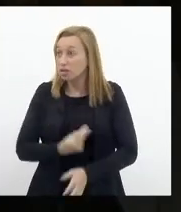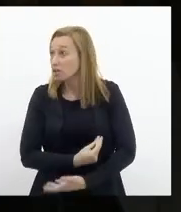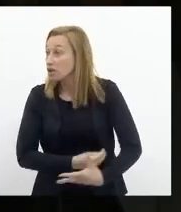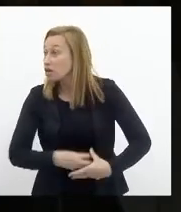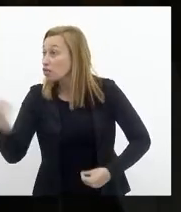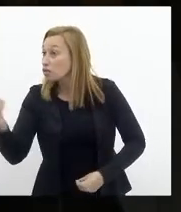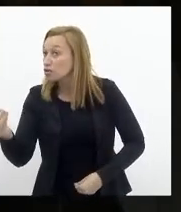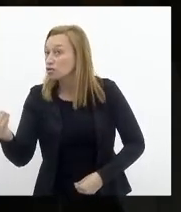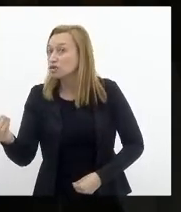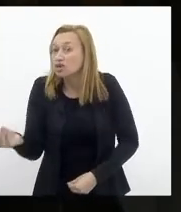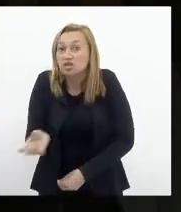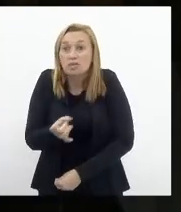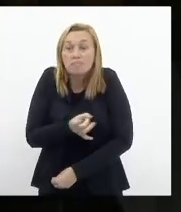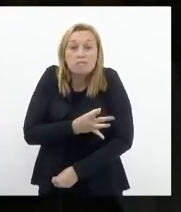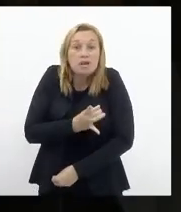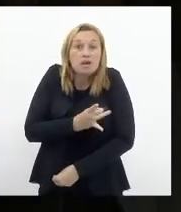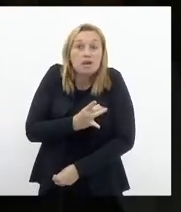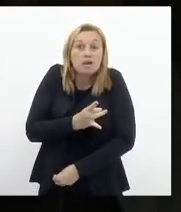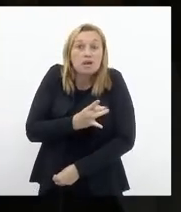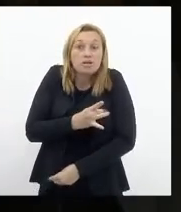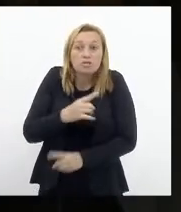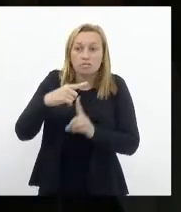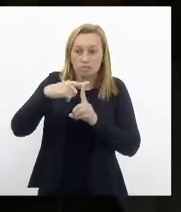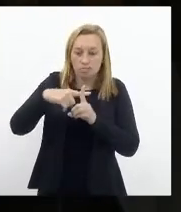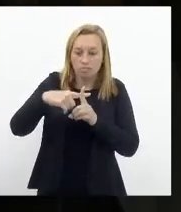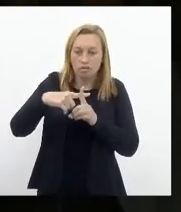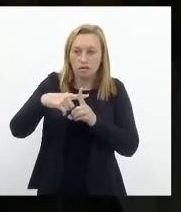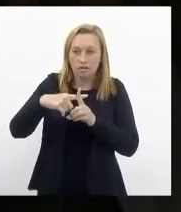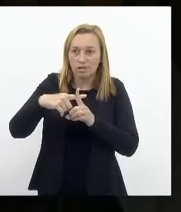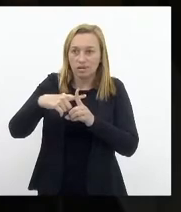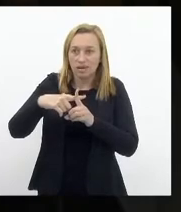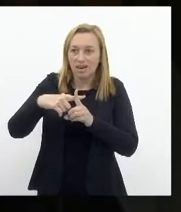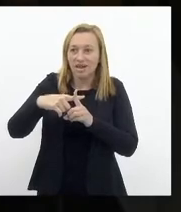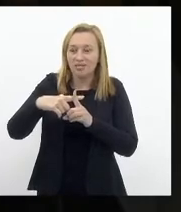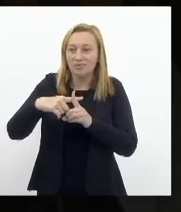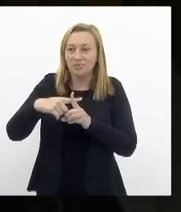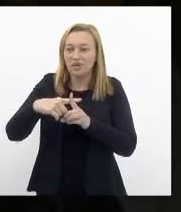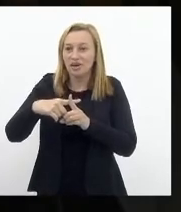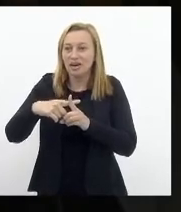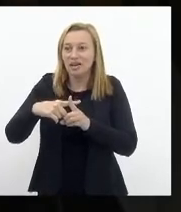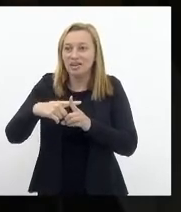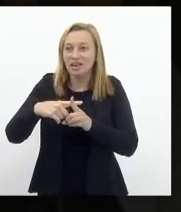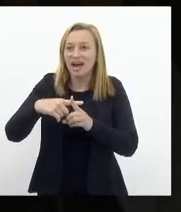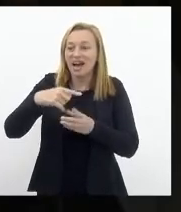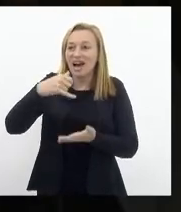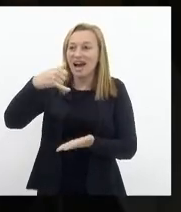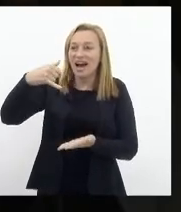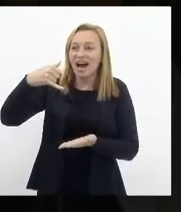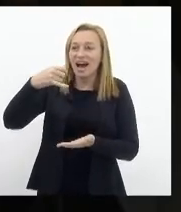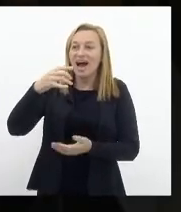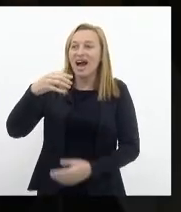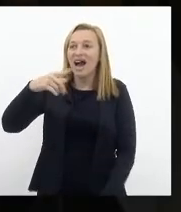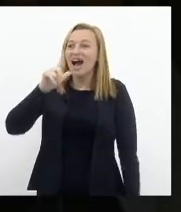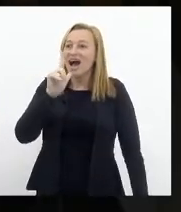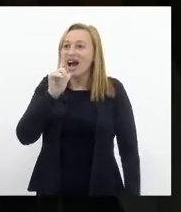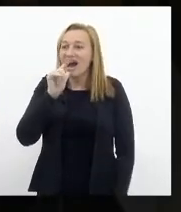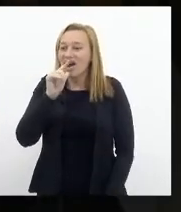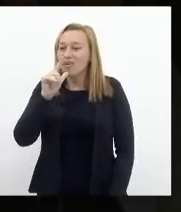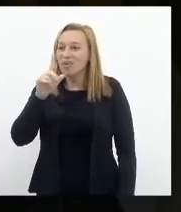Aliás, eles têm medo de crucifixo, água benta e polícia, porque eles gostam de estar do lado de vagabundo.